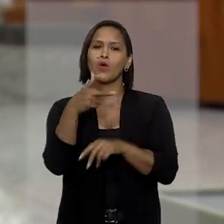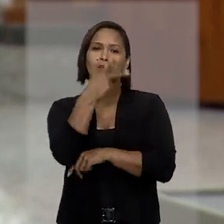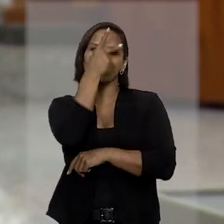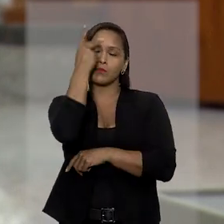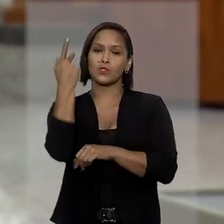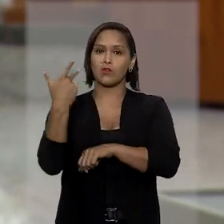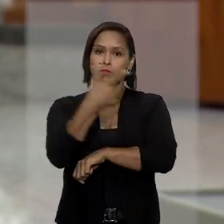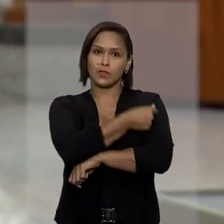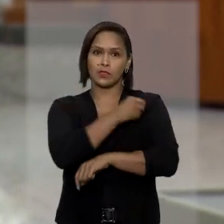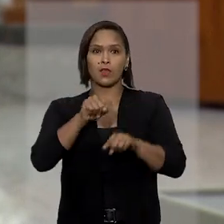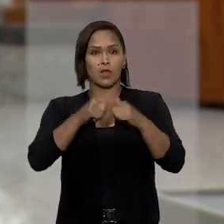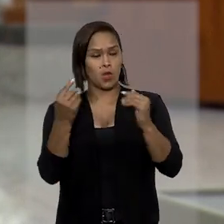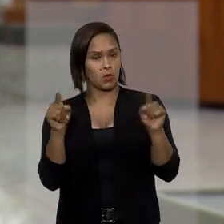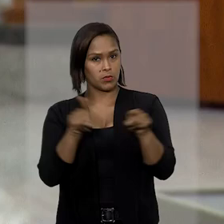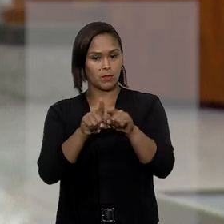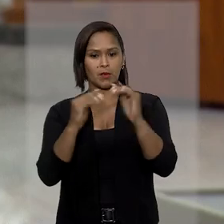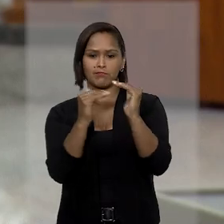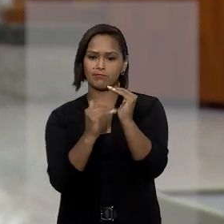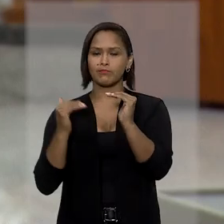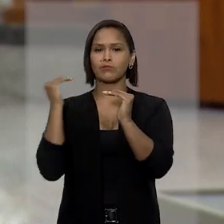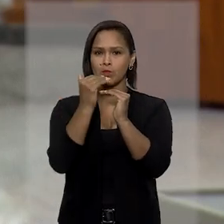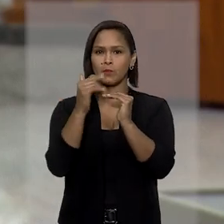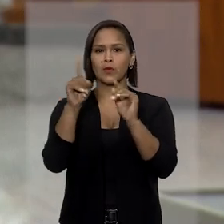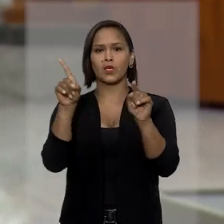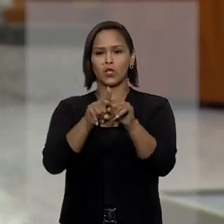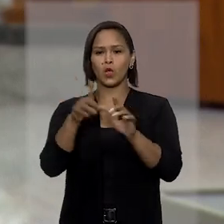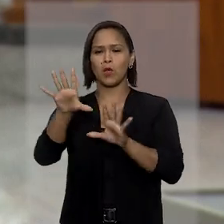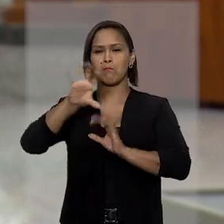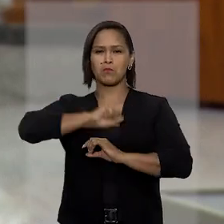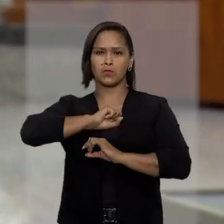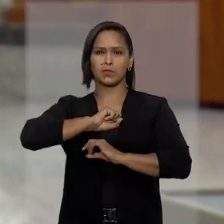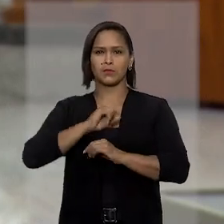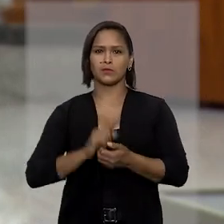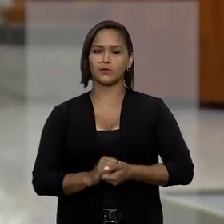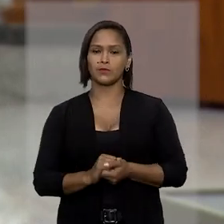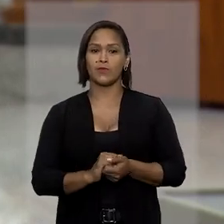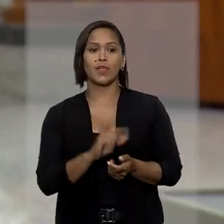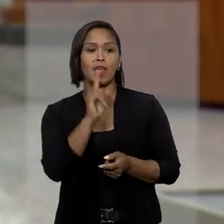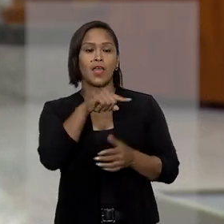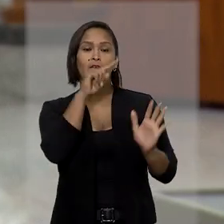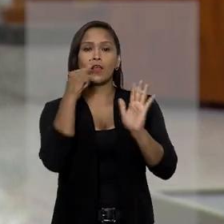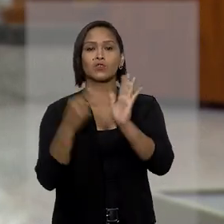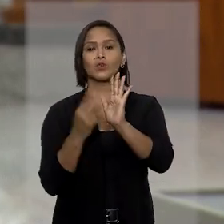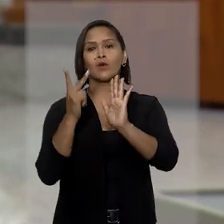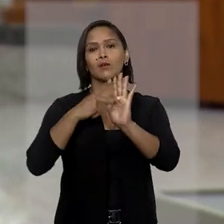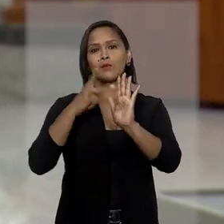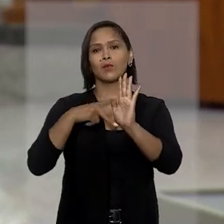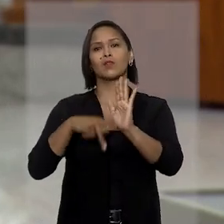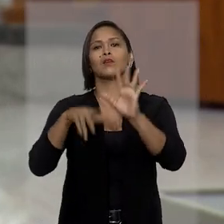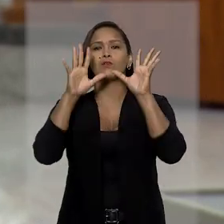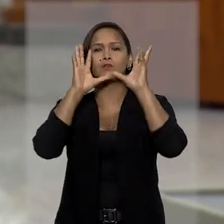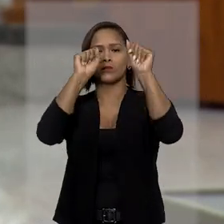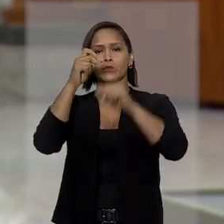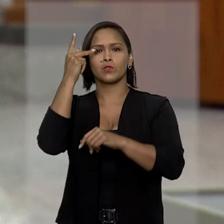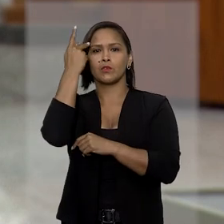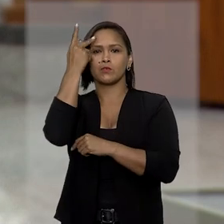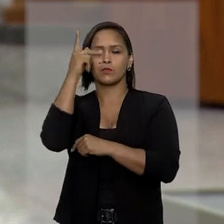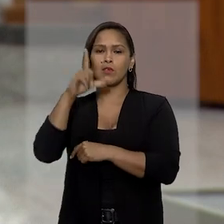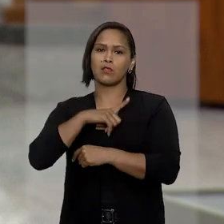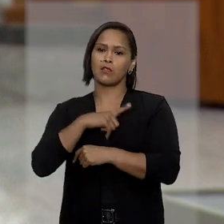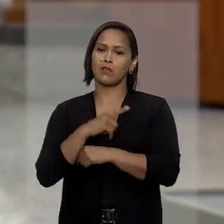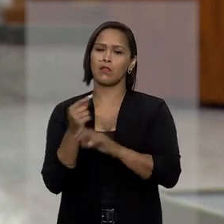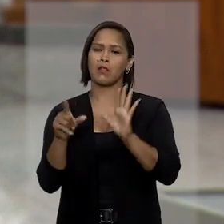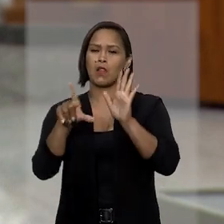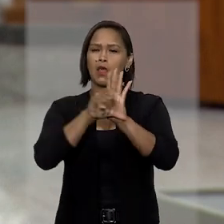vacinadas ou até em posição superior em termos de imunização. Ele acusou que a portaria do Tribunal de Justiça de São Paulo